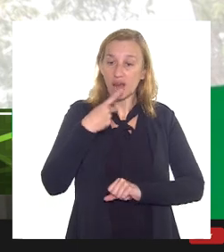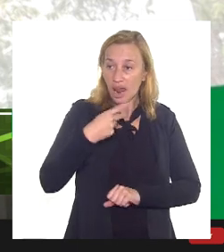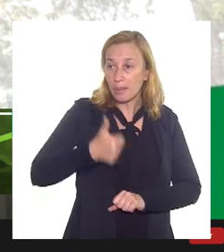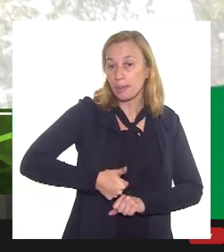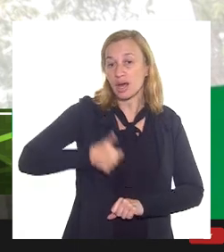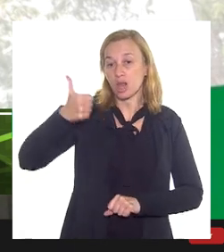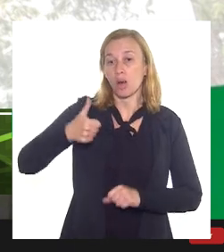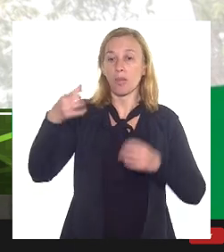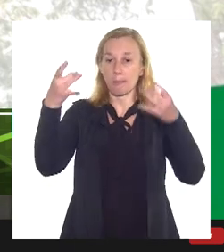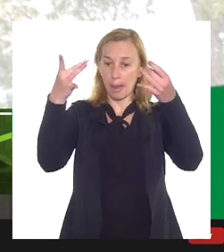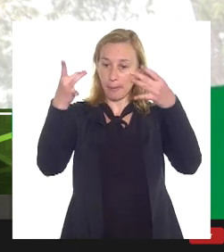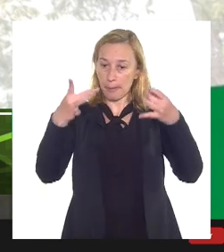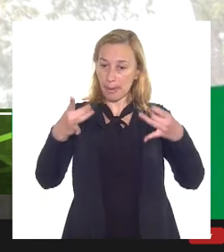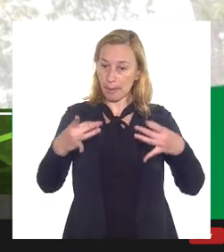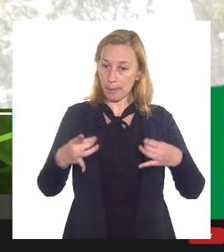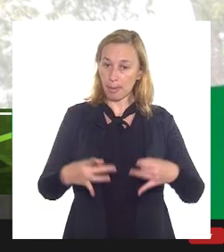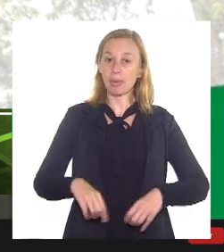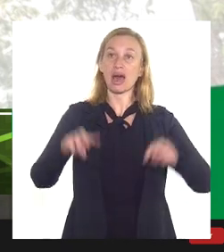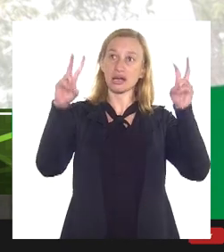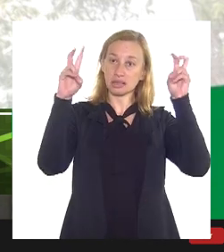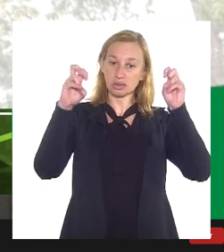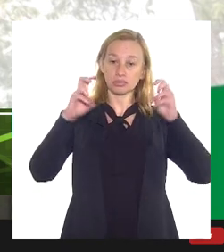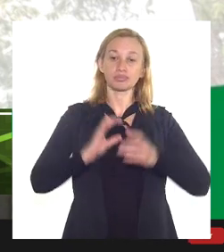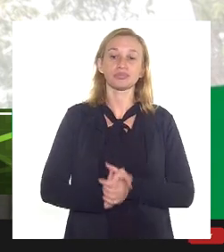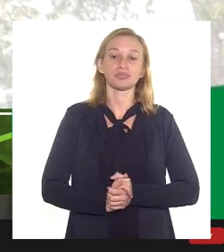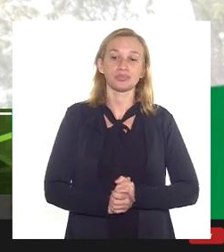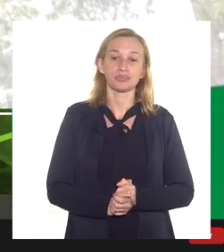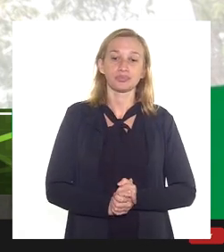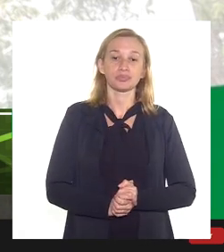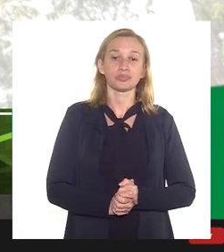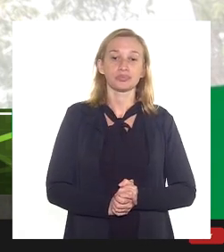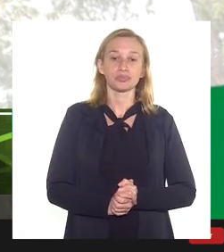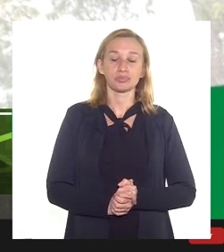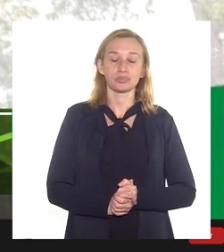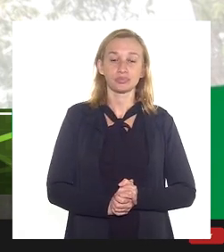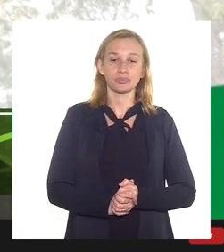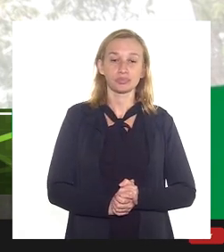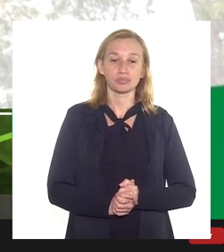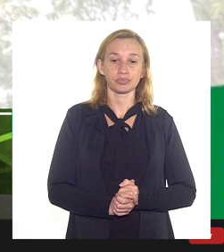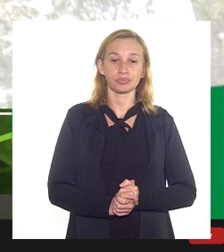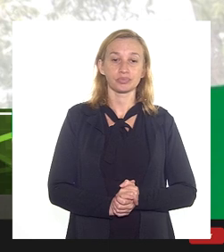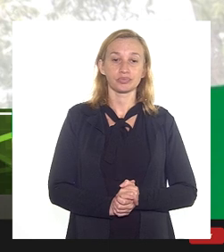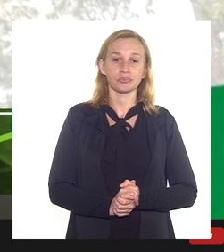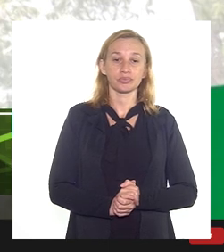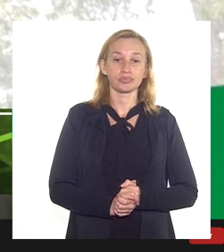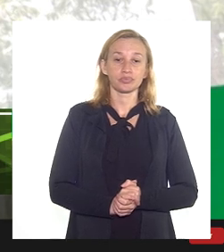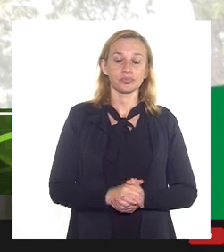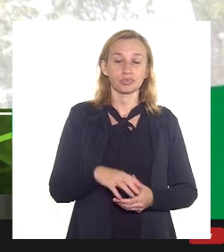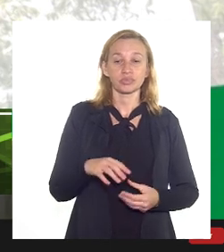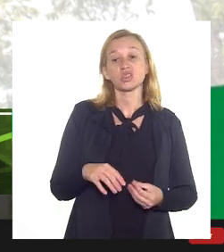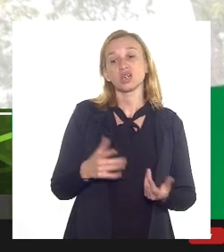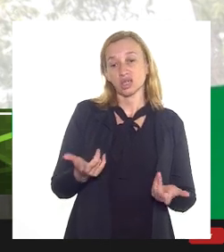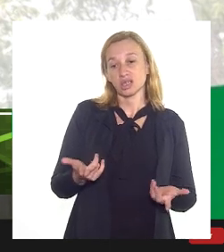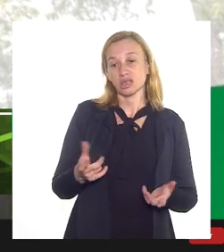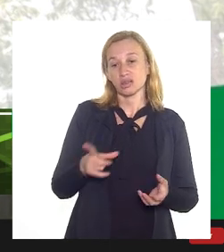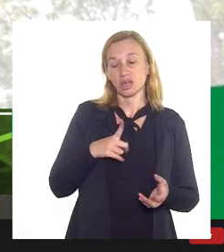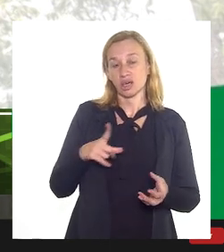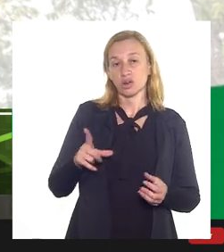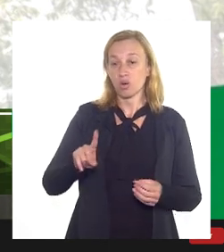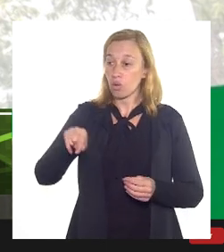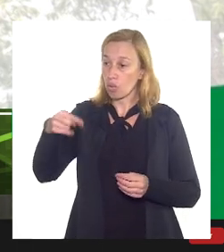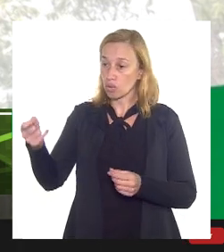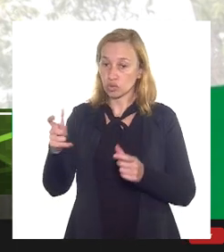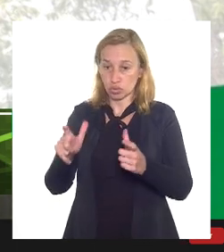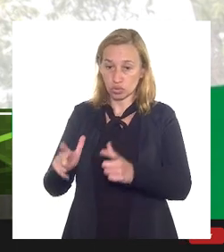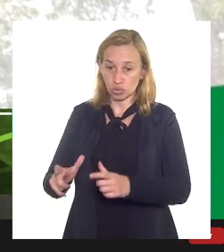mais detenção essa questão bem como o momento na medida em que envolve terceiros então acho que